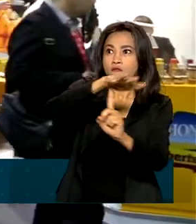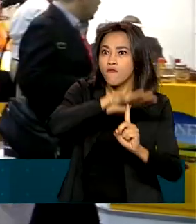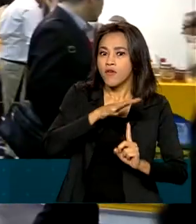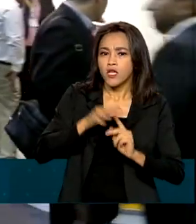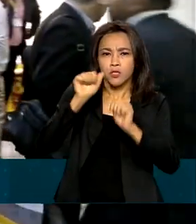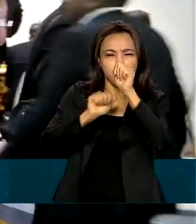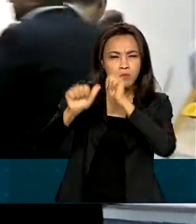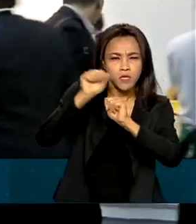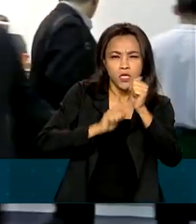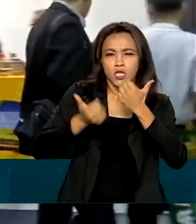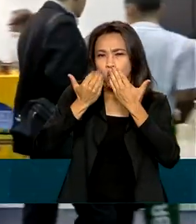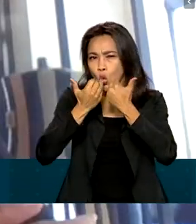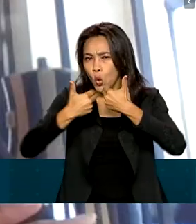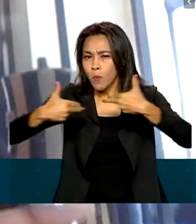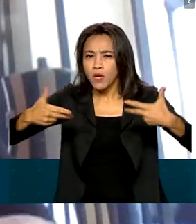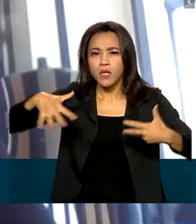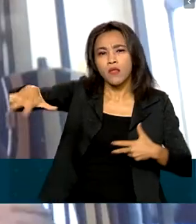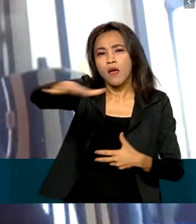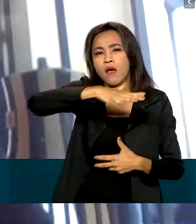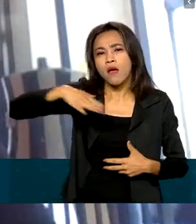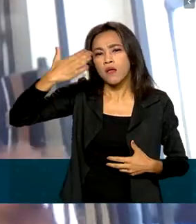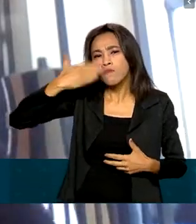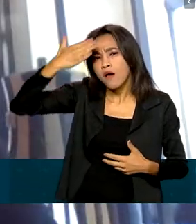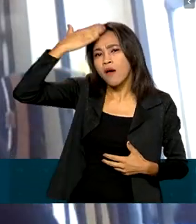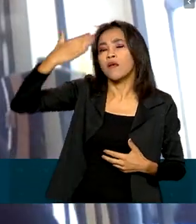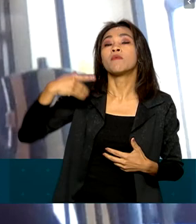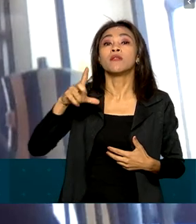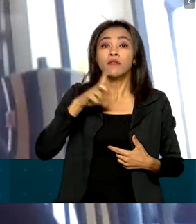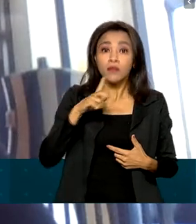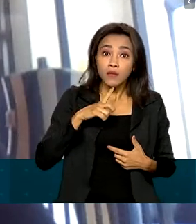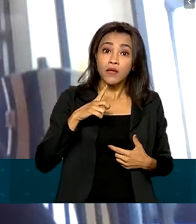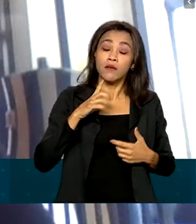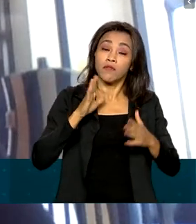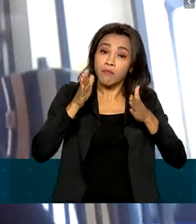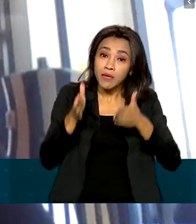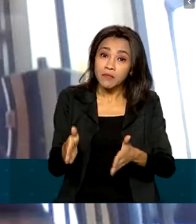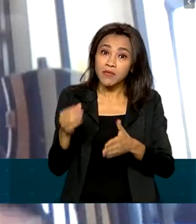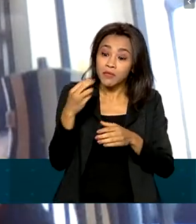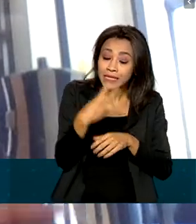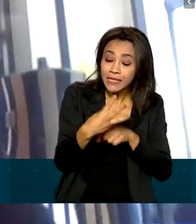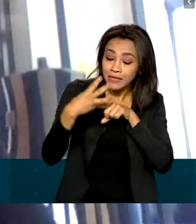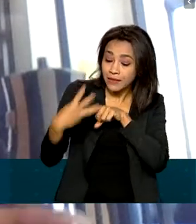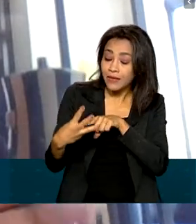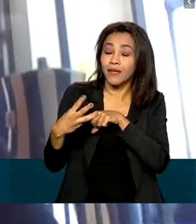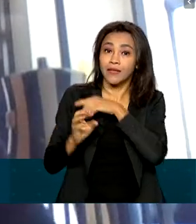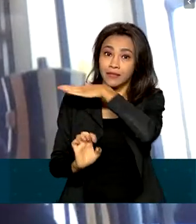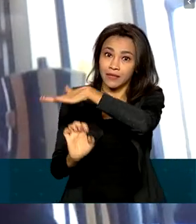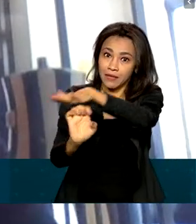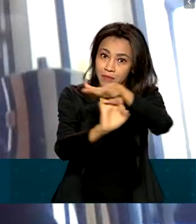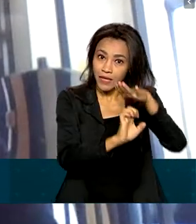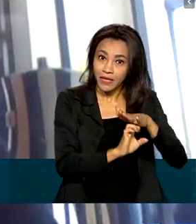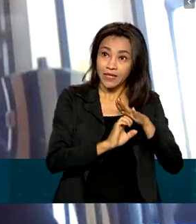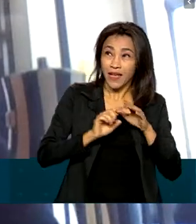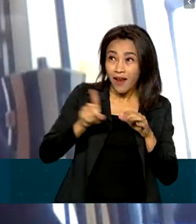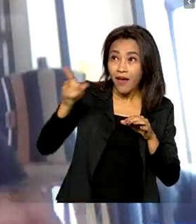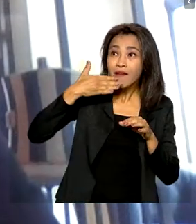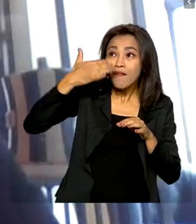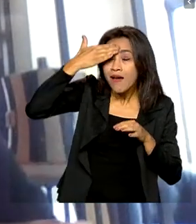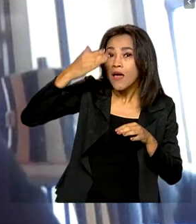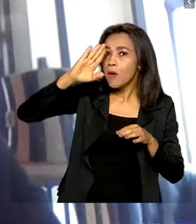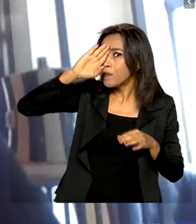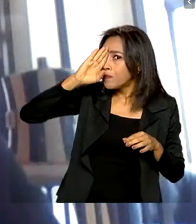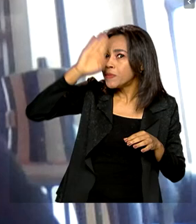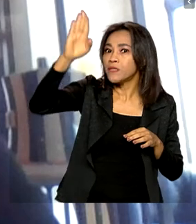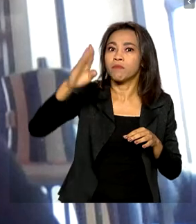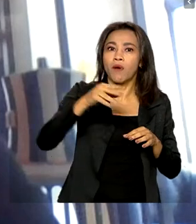região árabe. E a gente teve a participação de mais de 30 empresas. Emirados Árabes é o principal, o Brasil